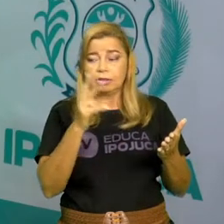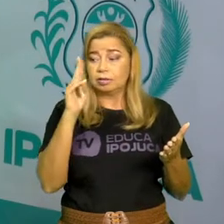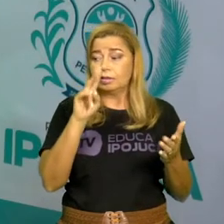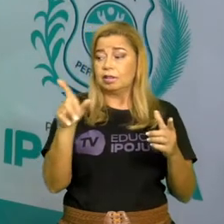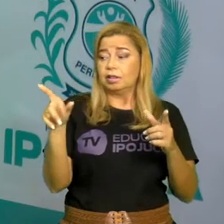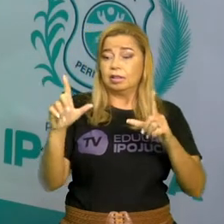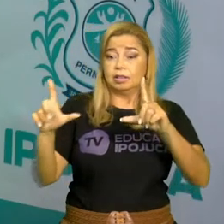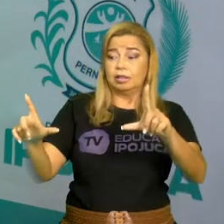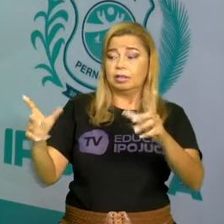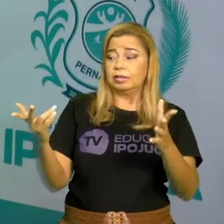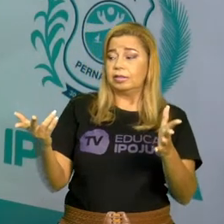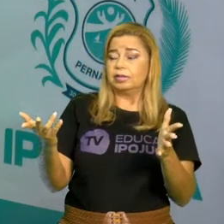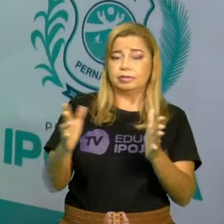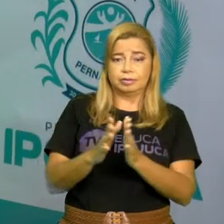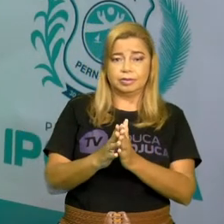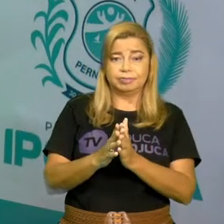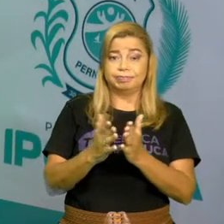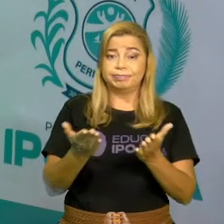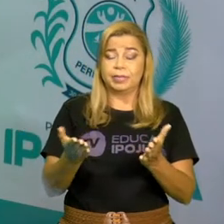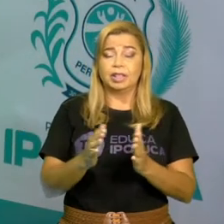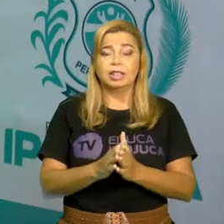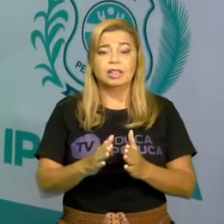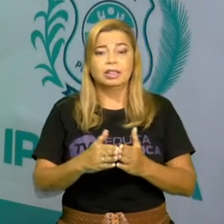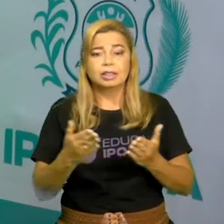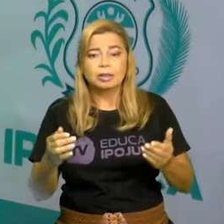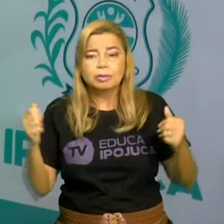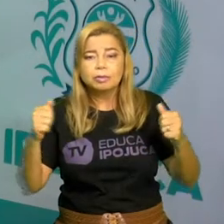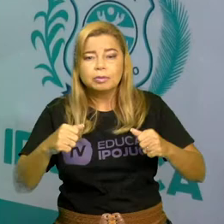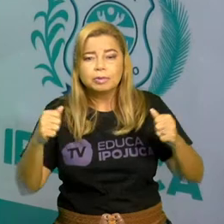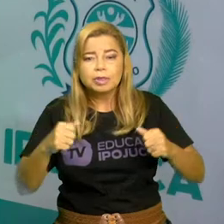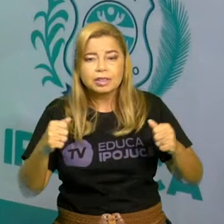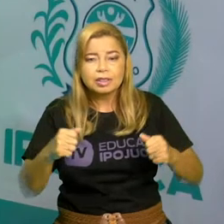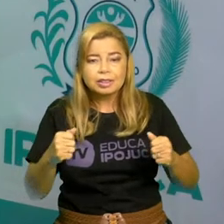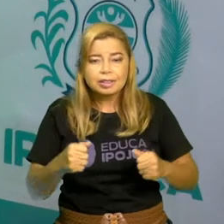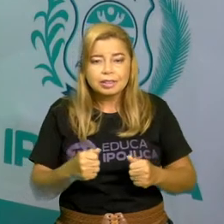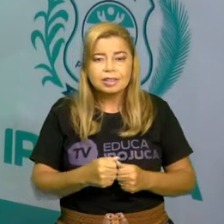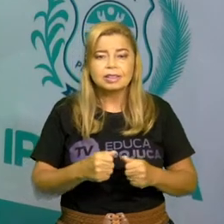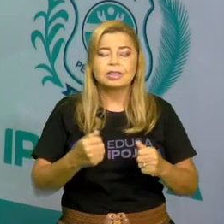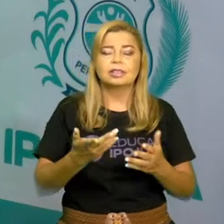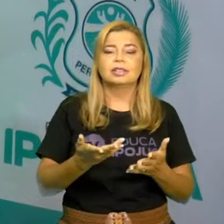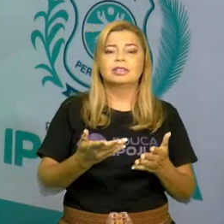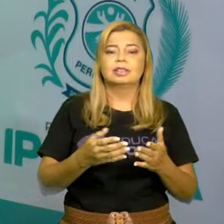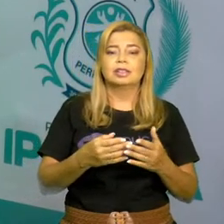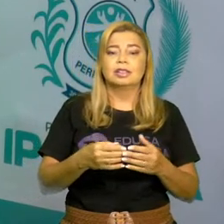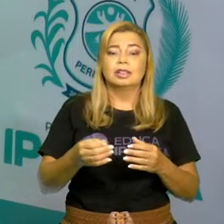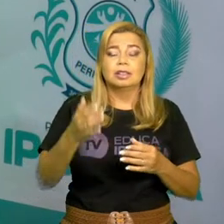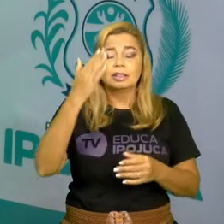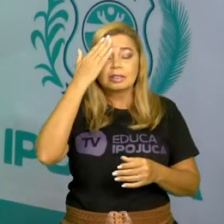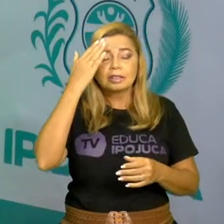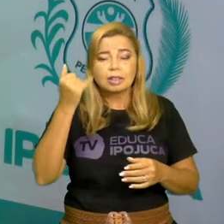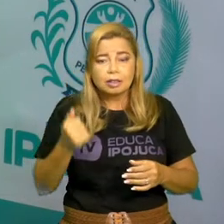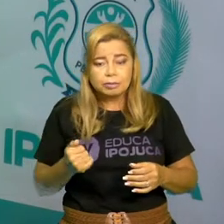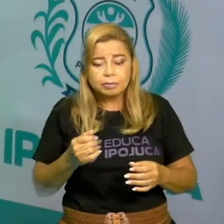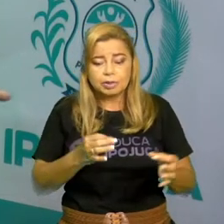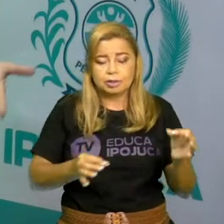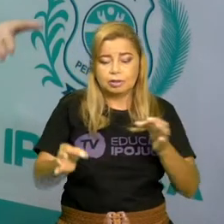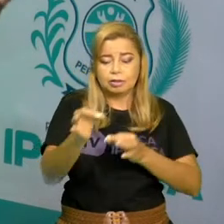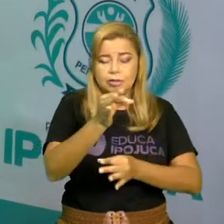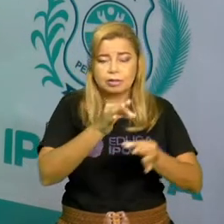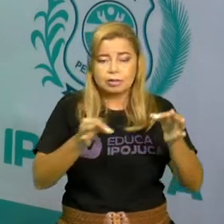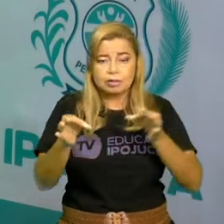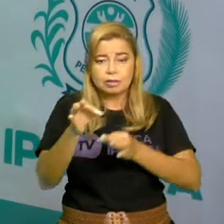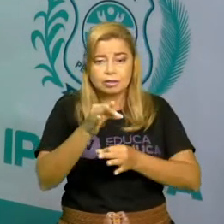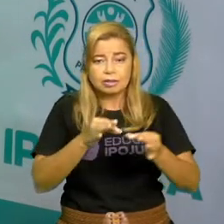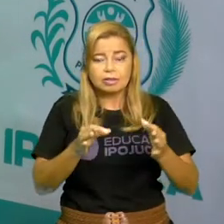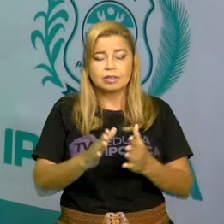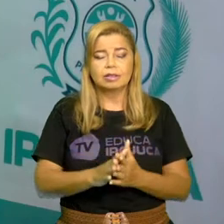do alfabeto a gente vai usando as letrinhas de acordo com o que ela vem no nosso dicionário. E